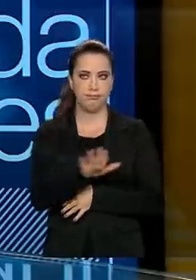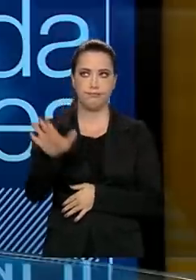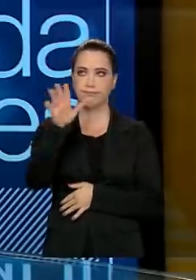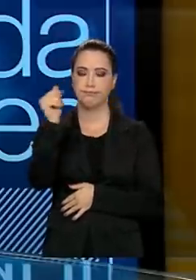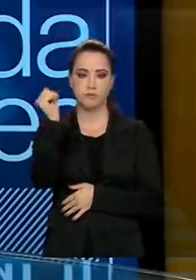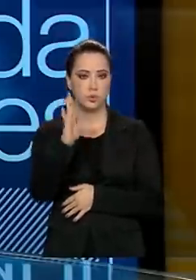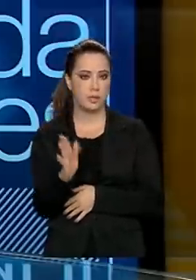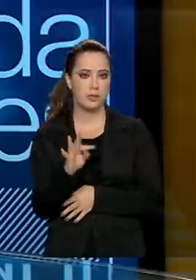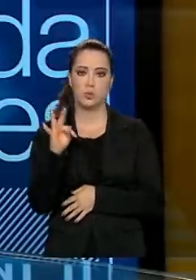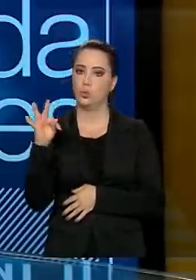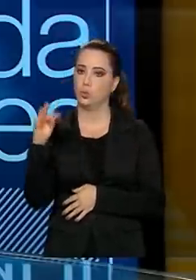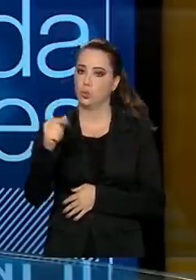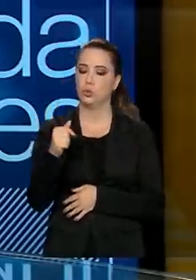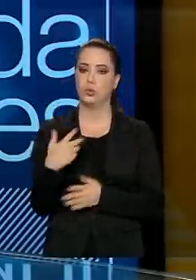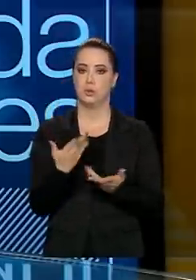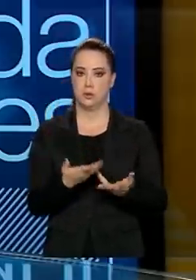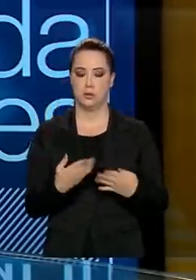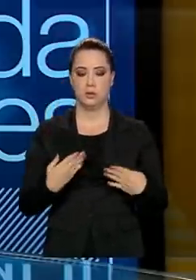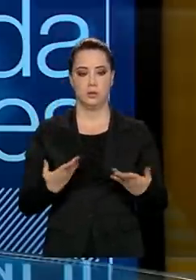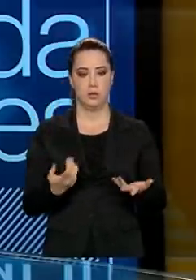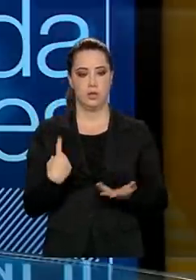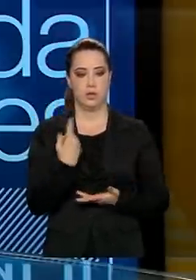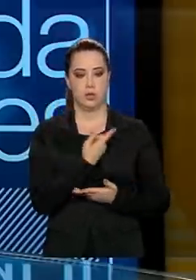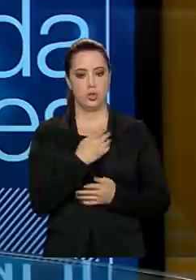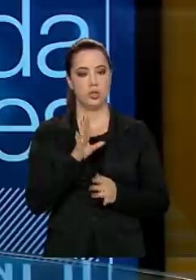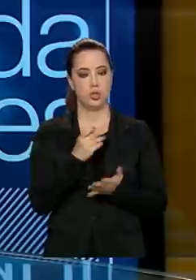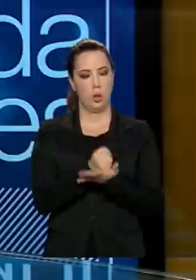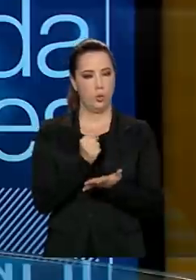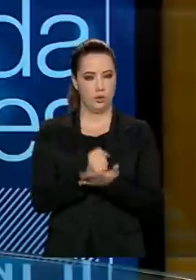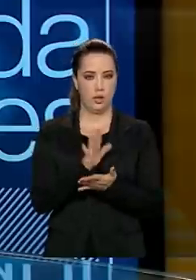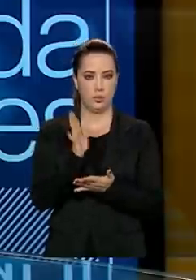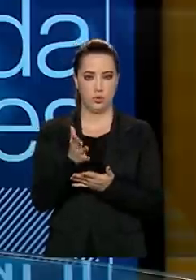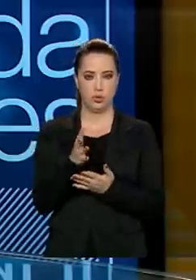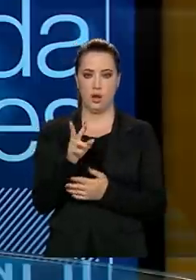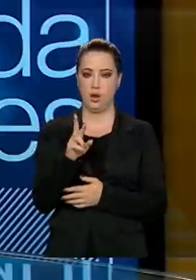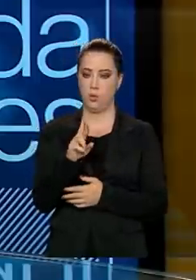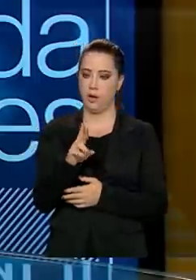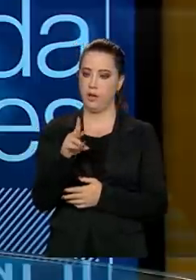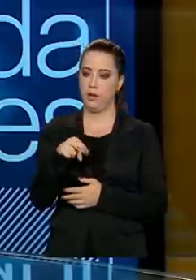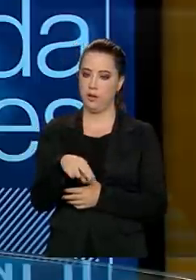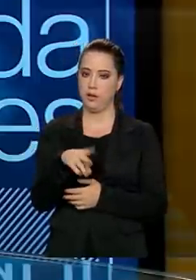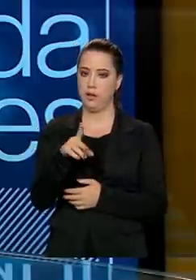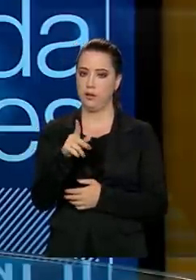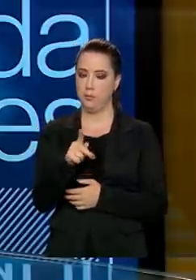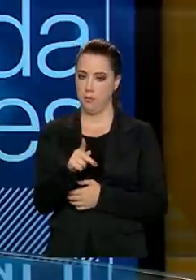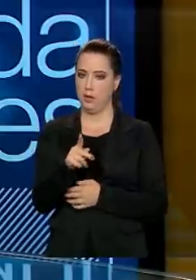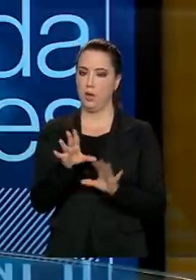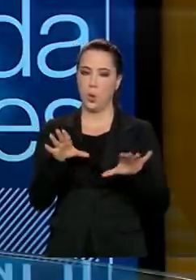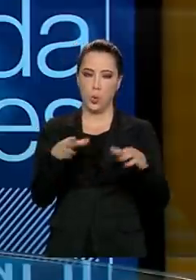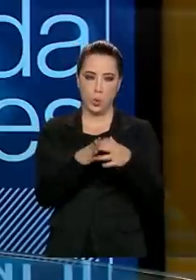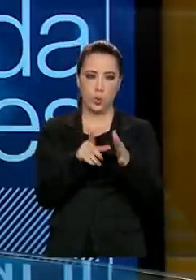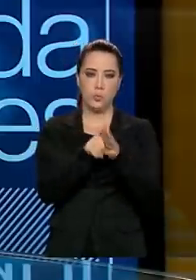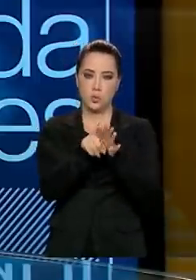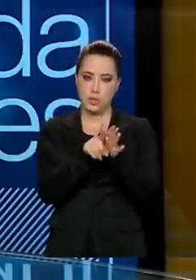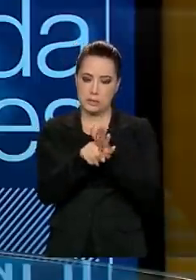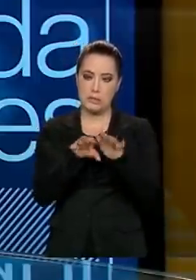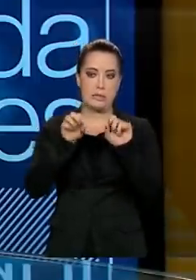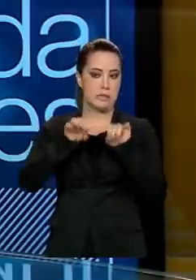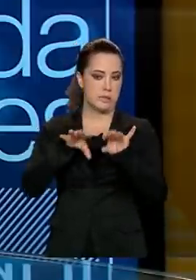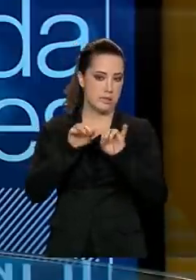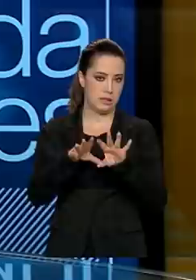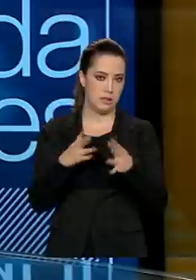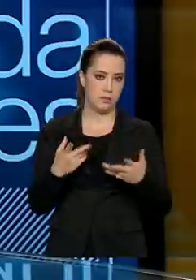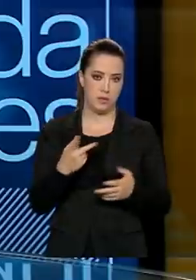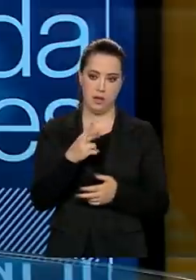da Educação tem contrato de gestão com a RNP, é a Rede Nacional de Ensino e Pesquisa. Para quem não conhece,